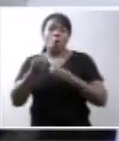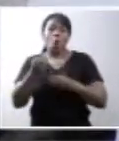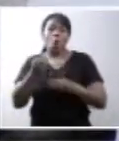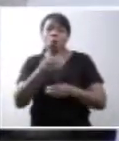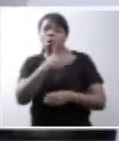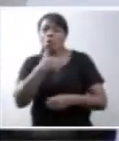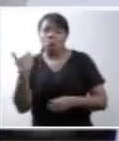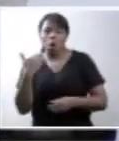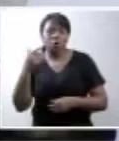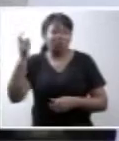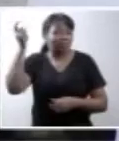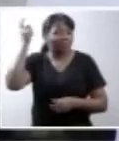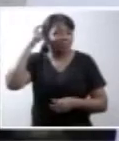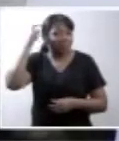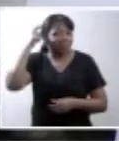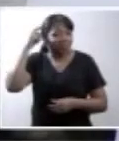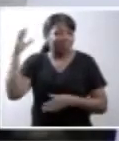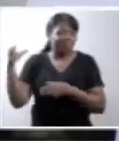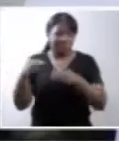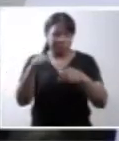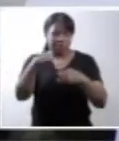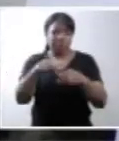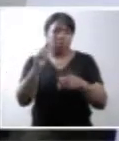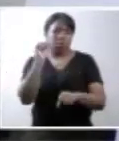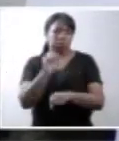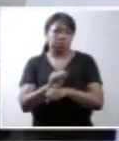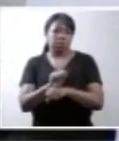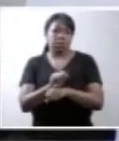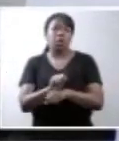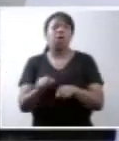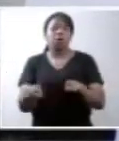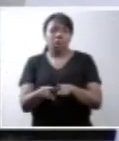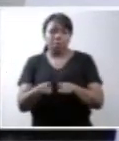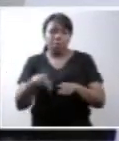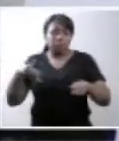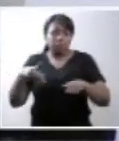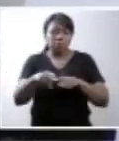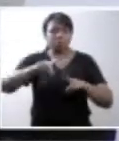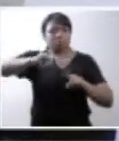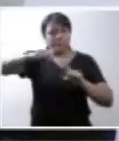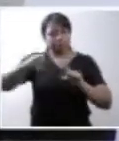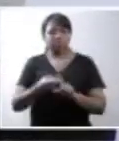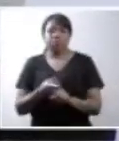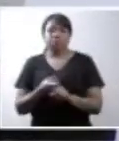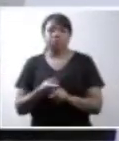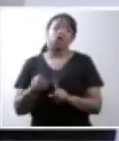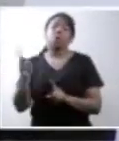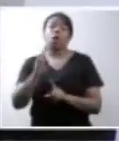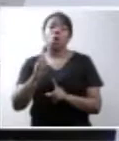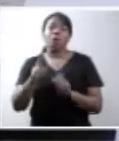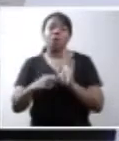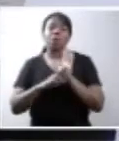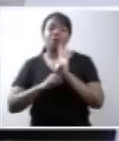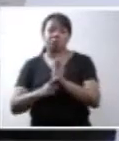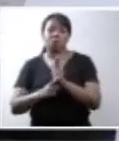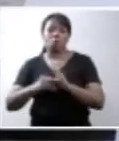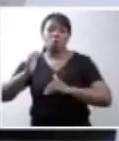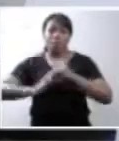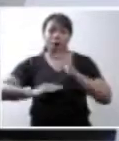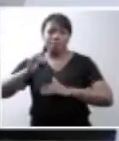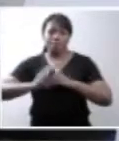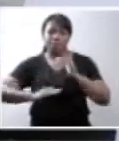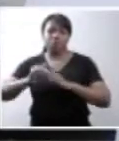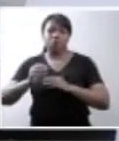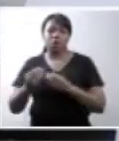cerebral. Seus testemunhos são claros, interromper essas gravidezes não representa uma prática de